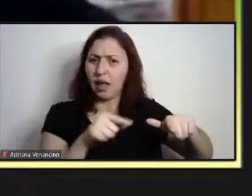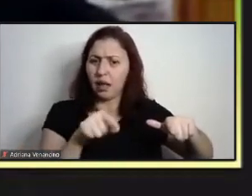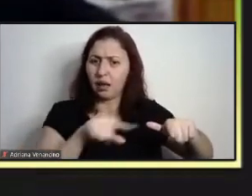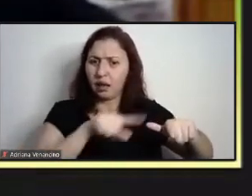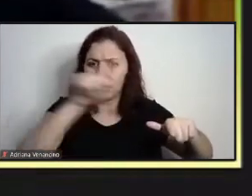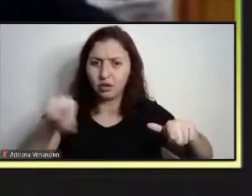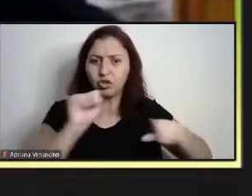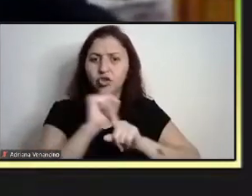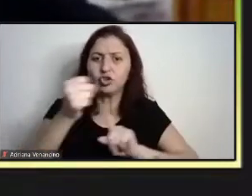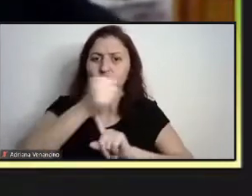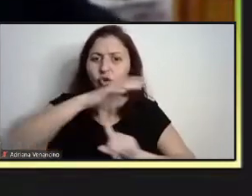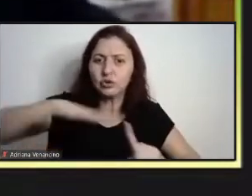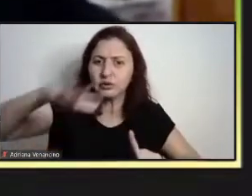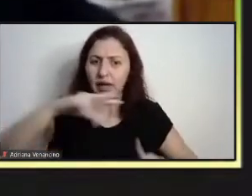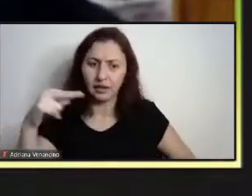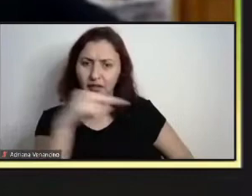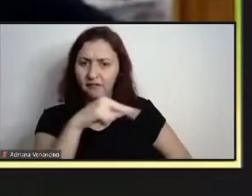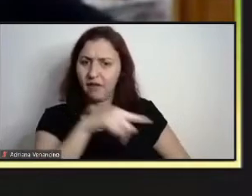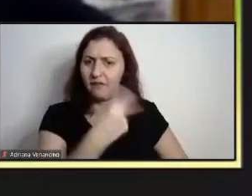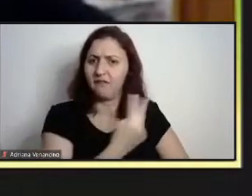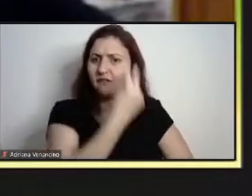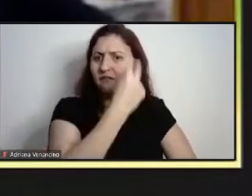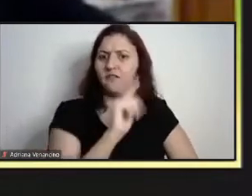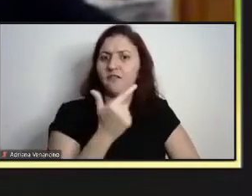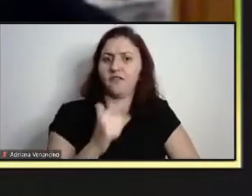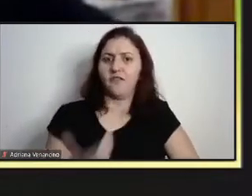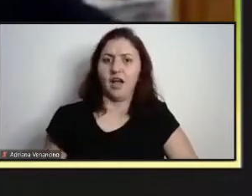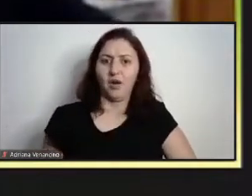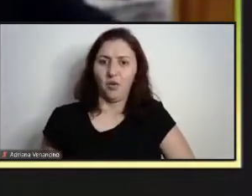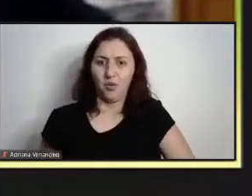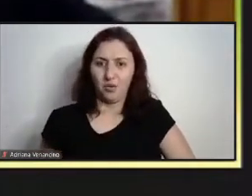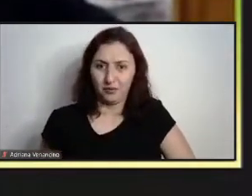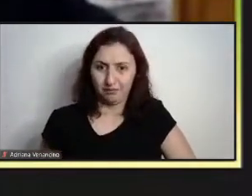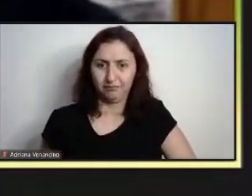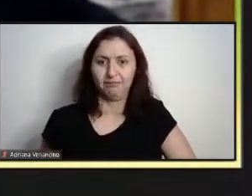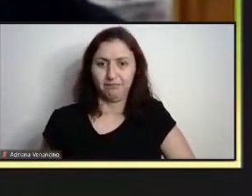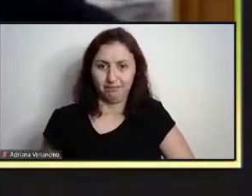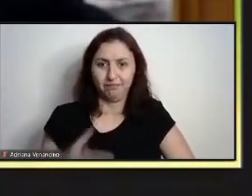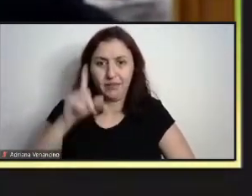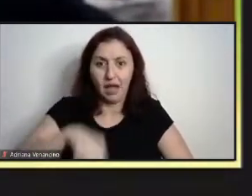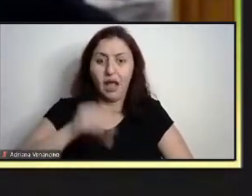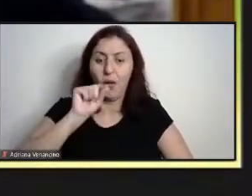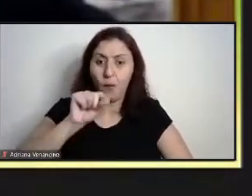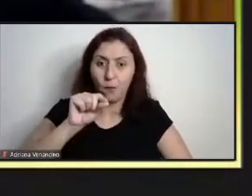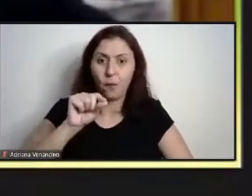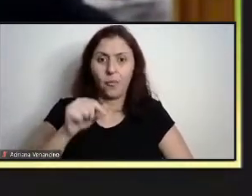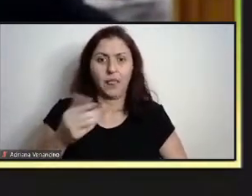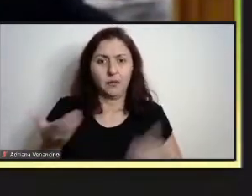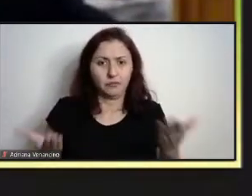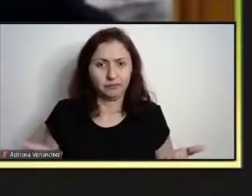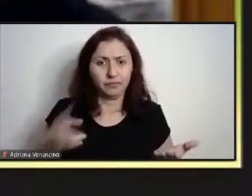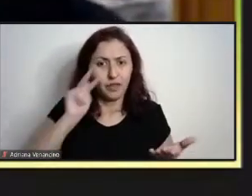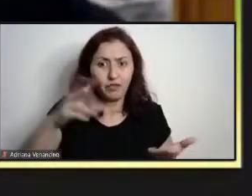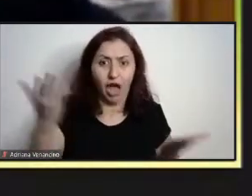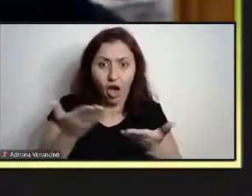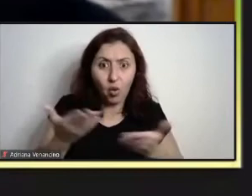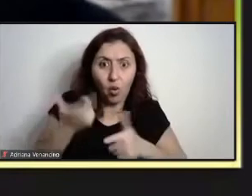muito pouco prestigiadas. E que, em algum aspecto, a crise de 2020,